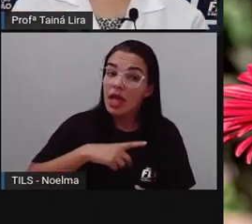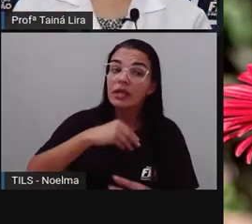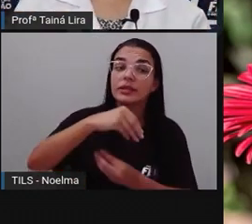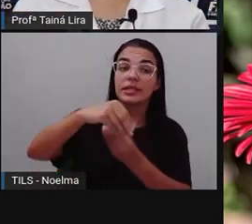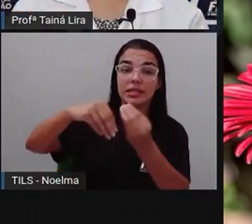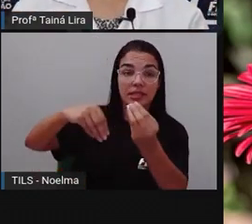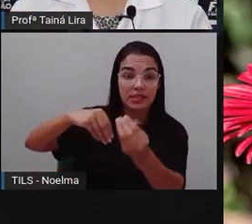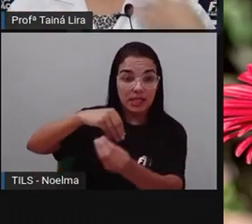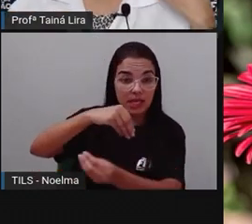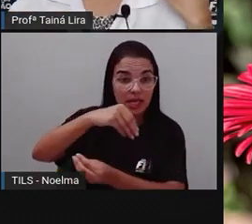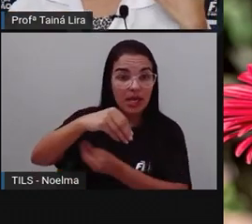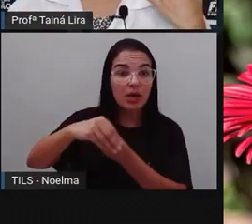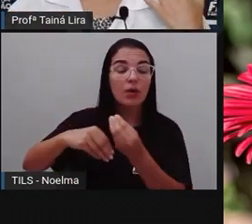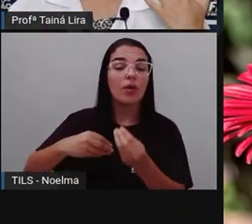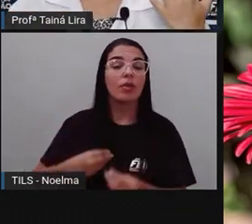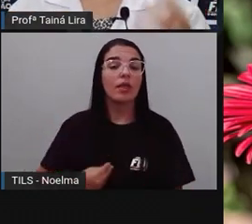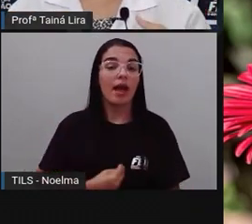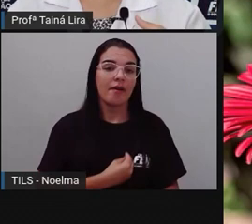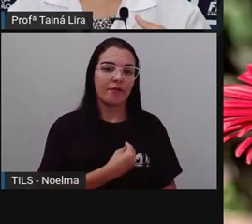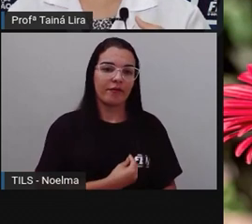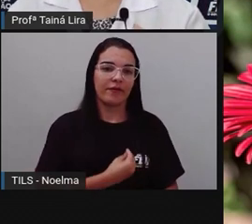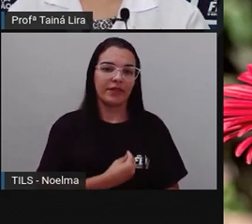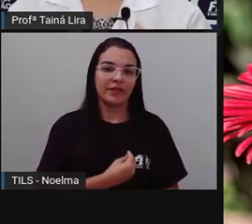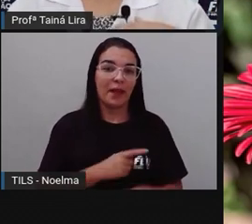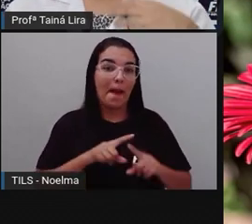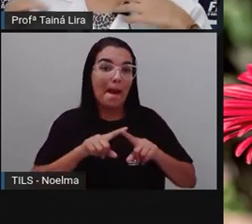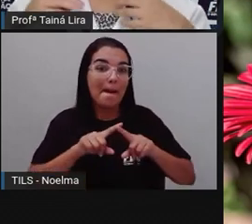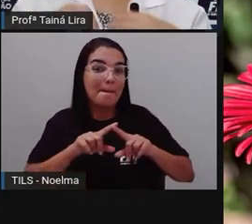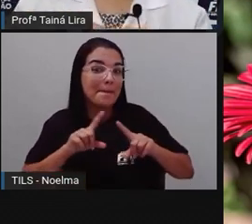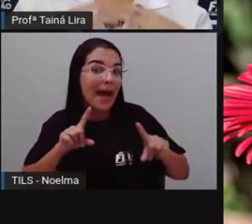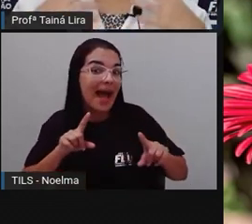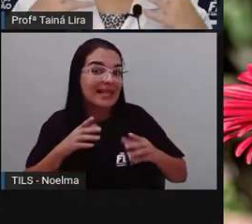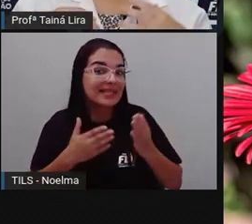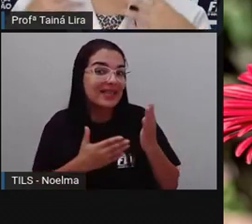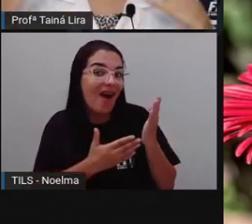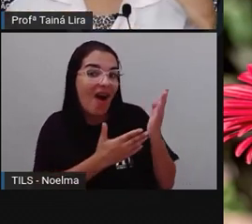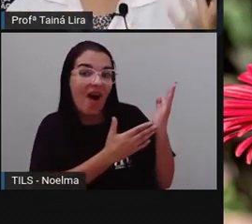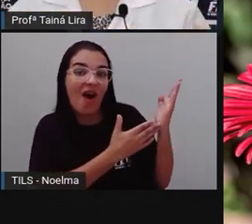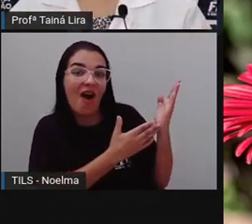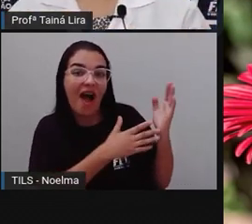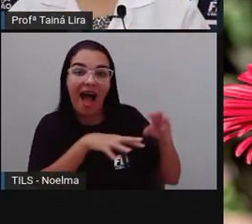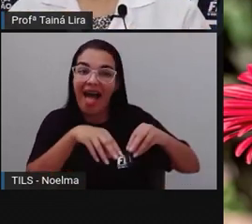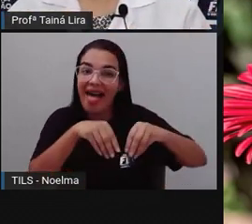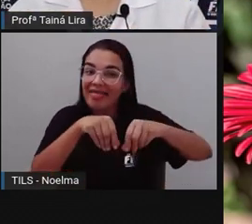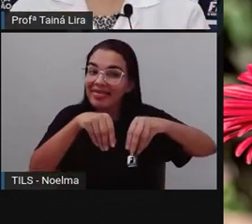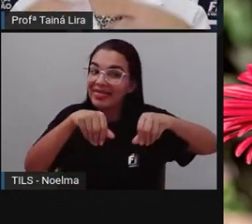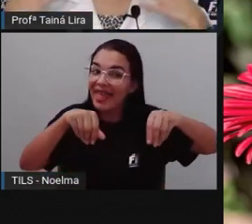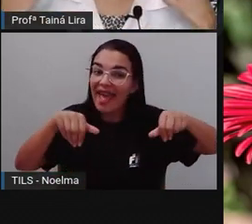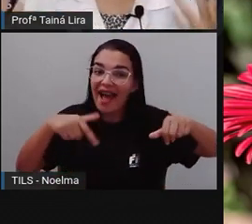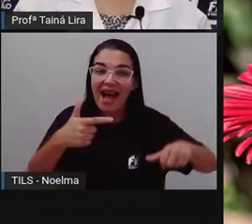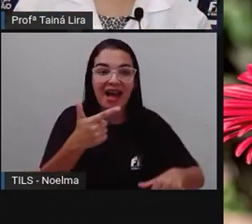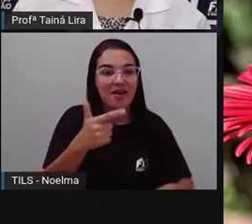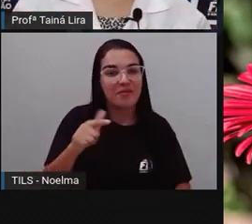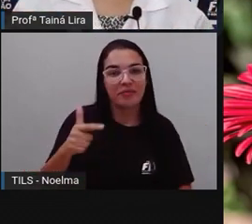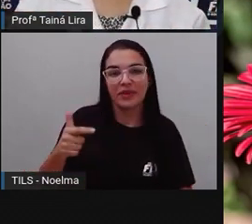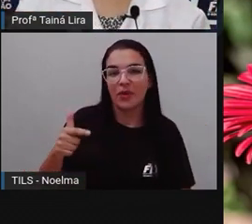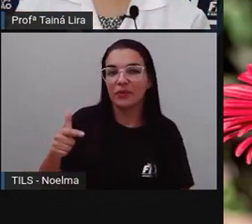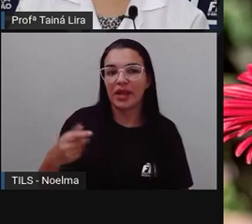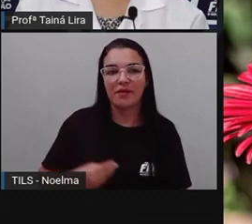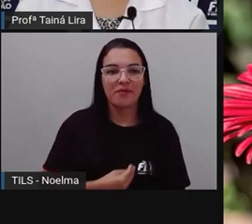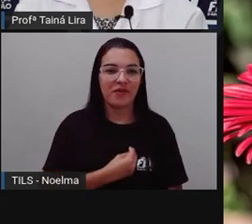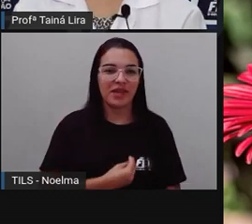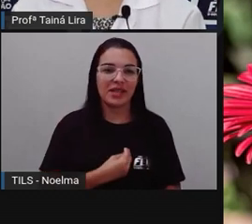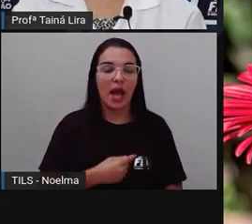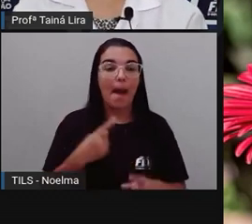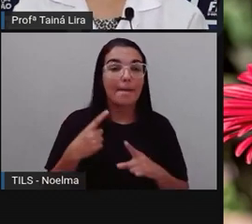elemento vivo. Já o solo, ó, é um elemento não vivo, Porque ele não vai realizar esse